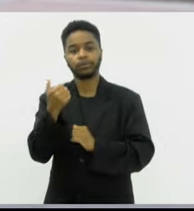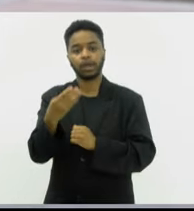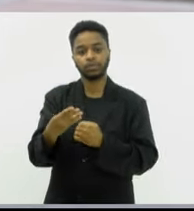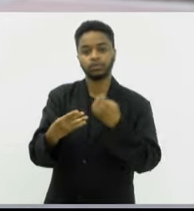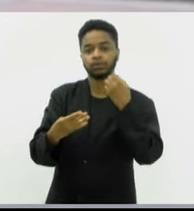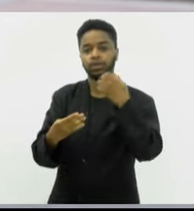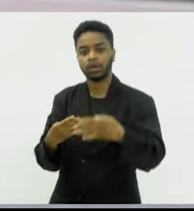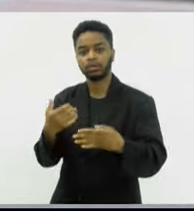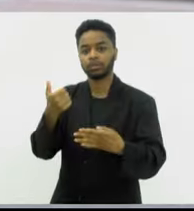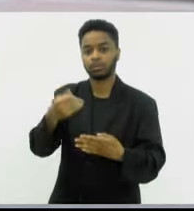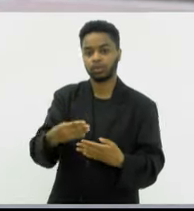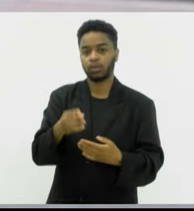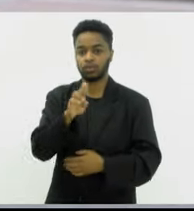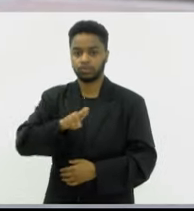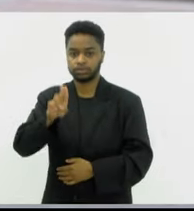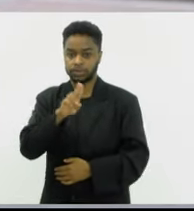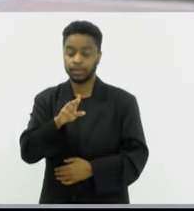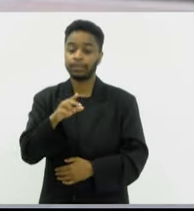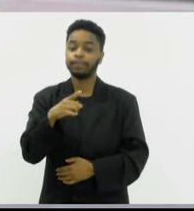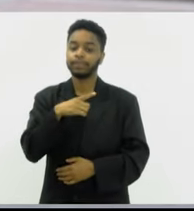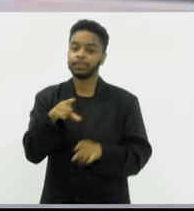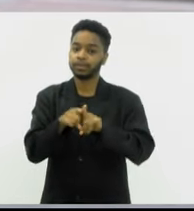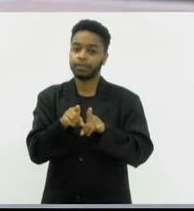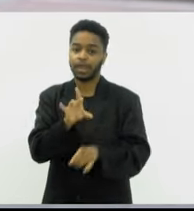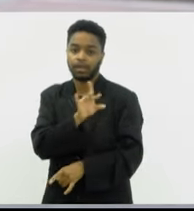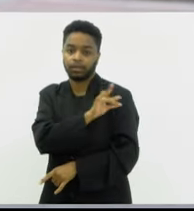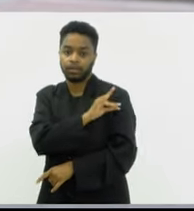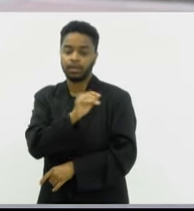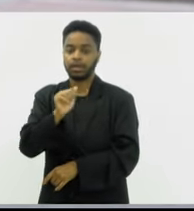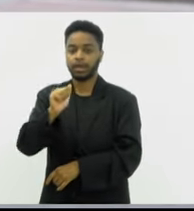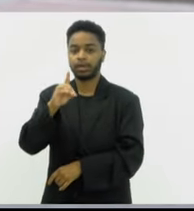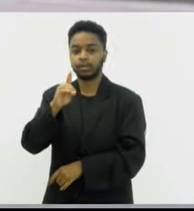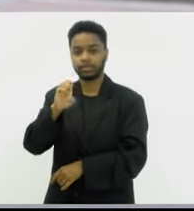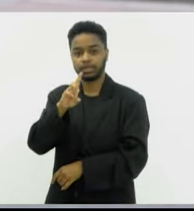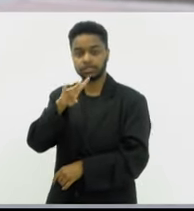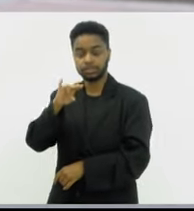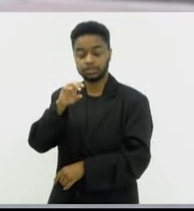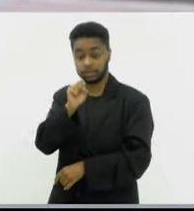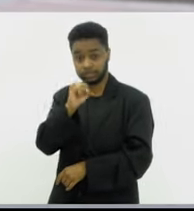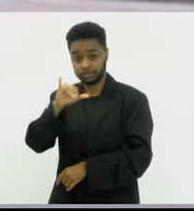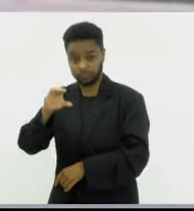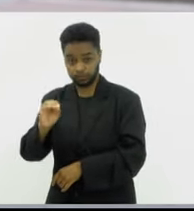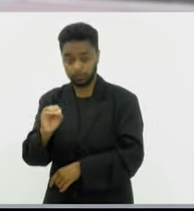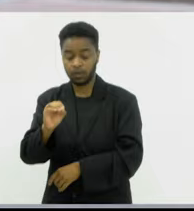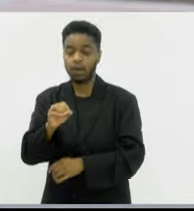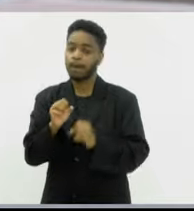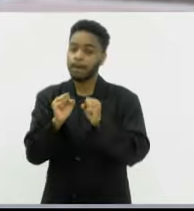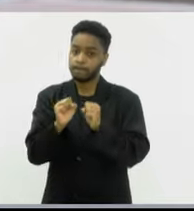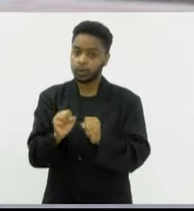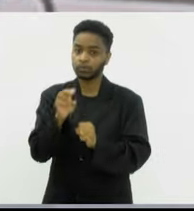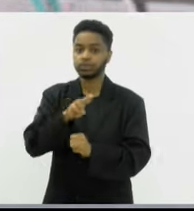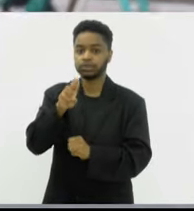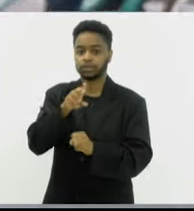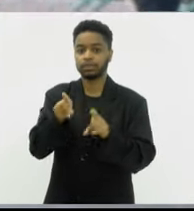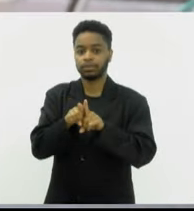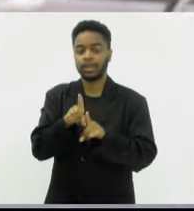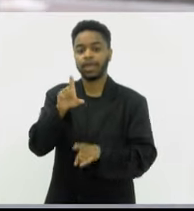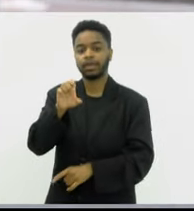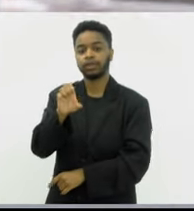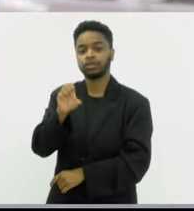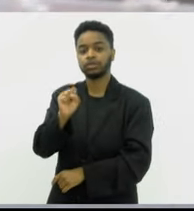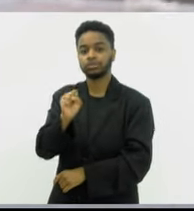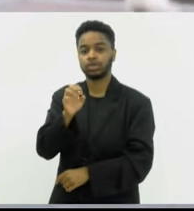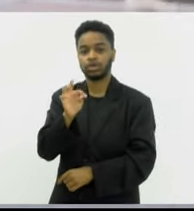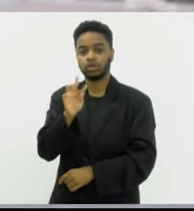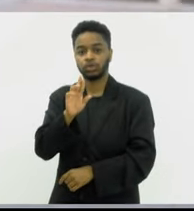Isso aí é uma opção. Outra opção são os adesivos transdérmicos, que são estrogênios, mas um